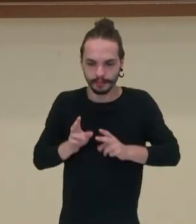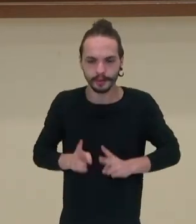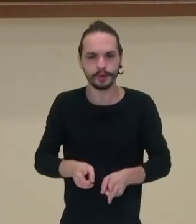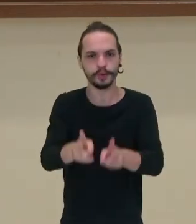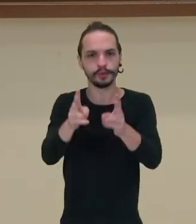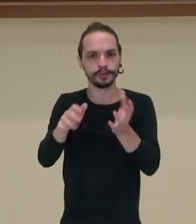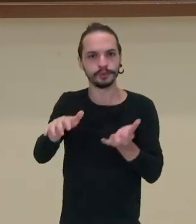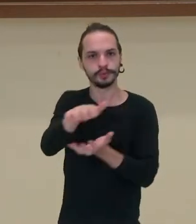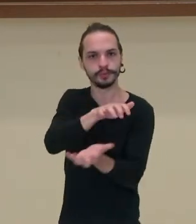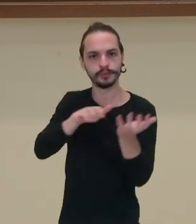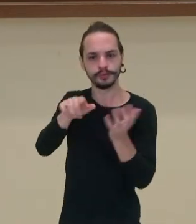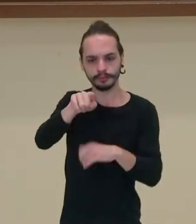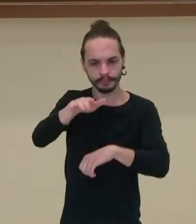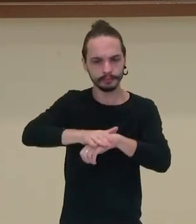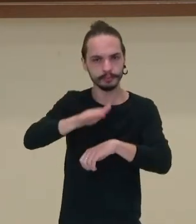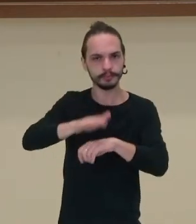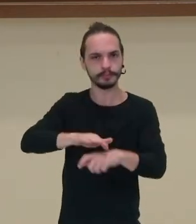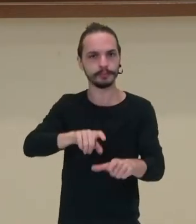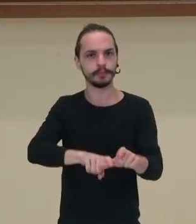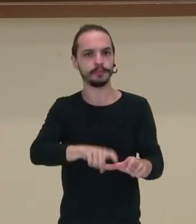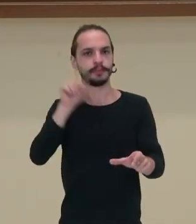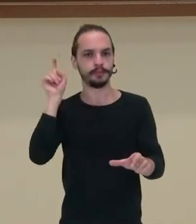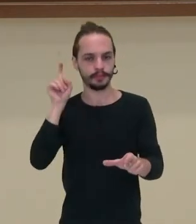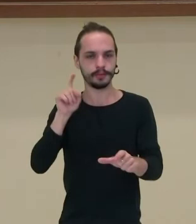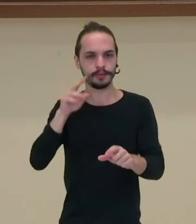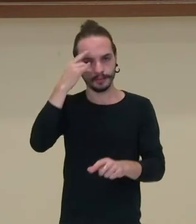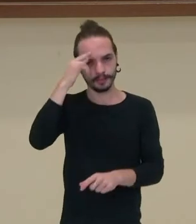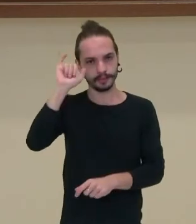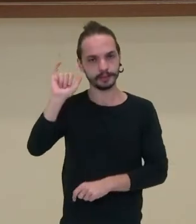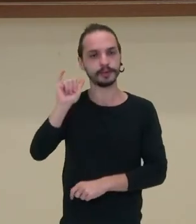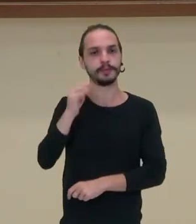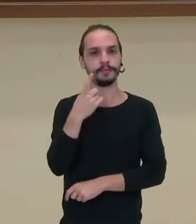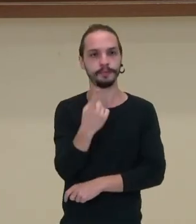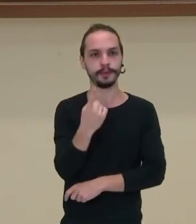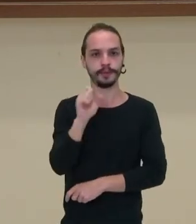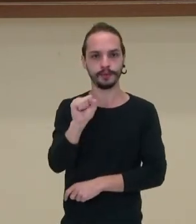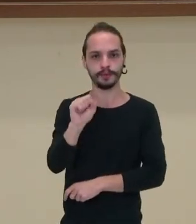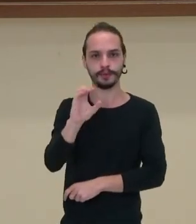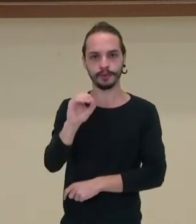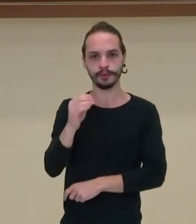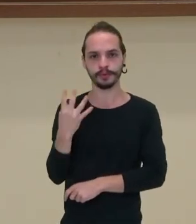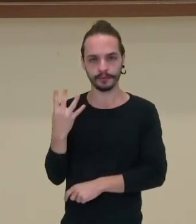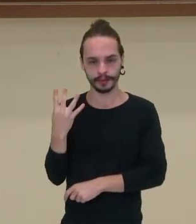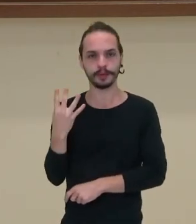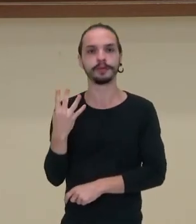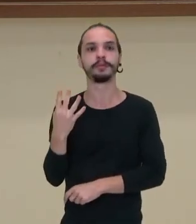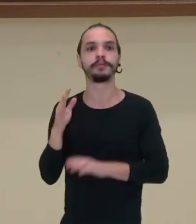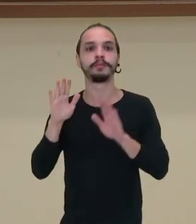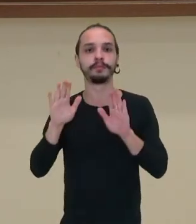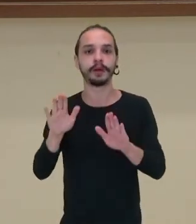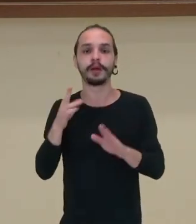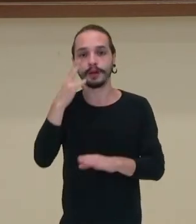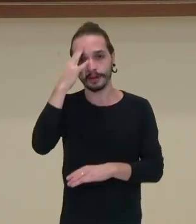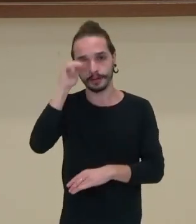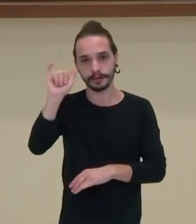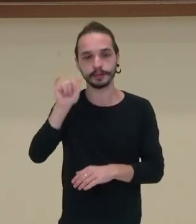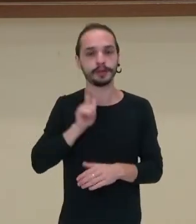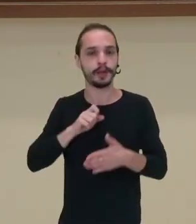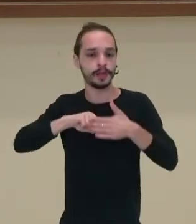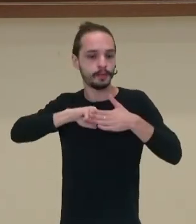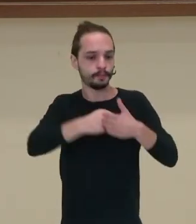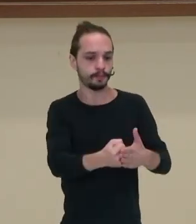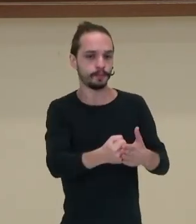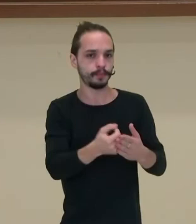declara a independência do Haiti em 1804, só que o Haiti sofre um bloqueio comercial,